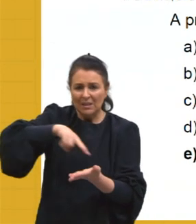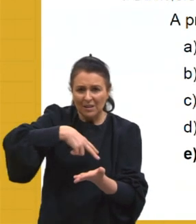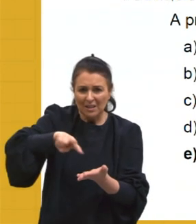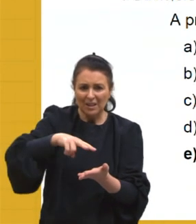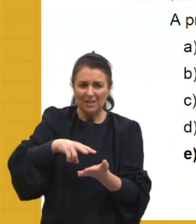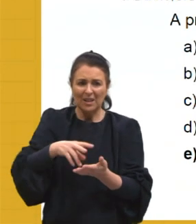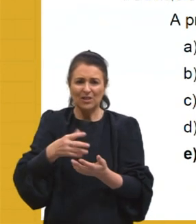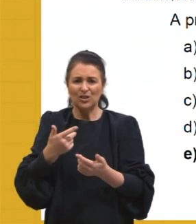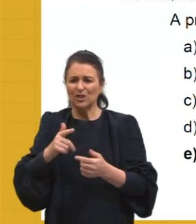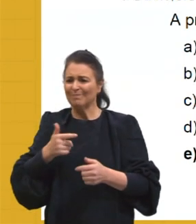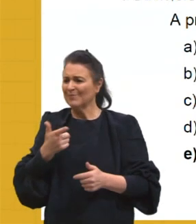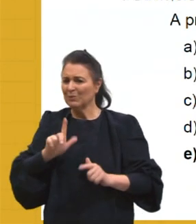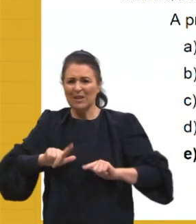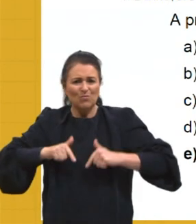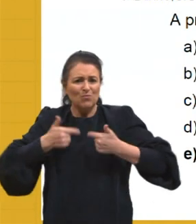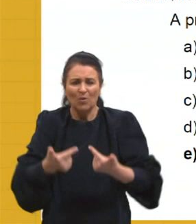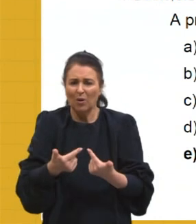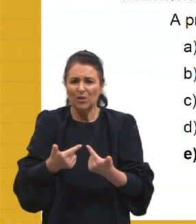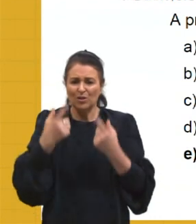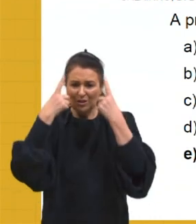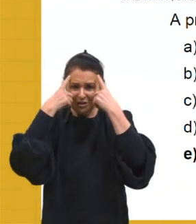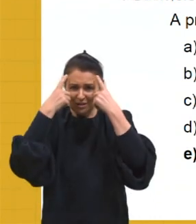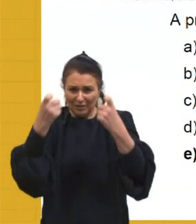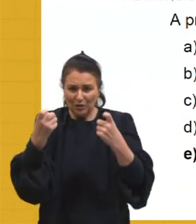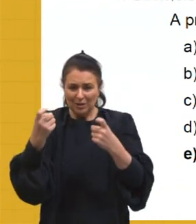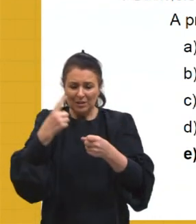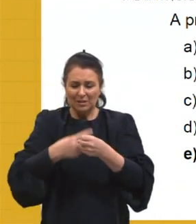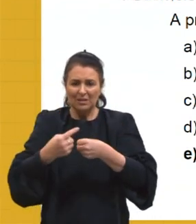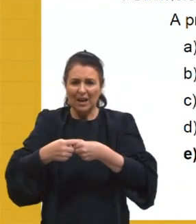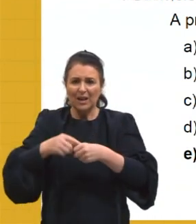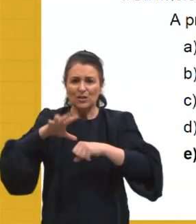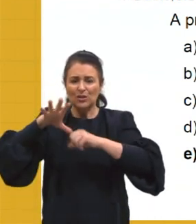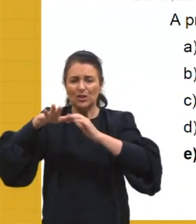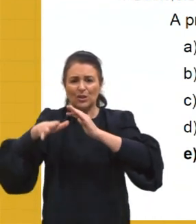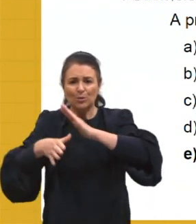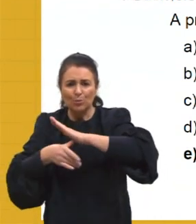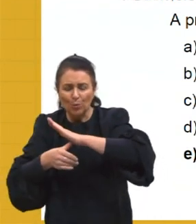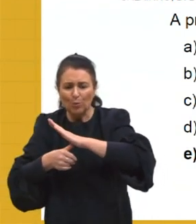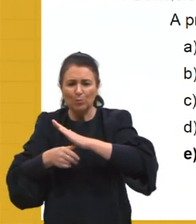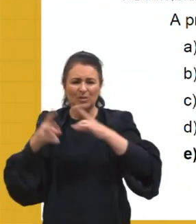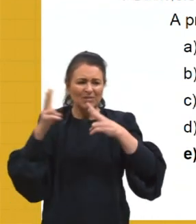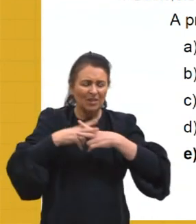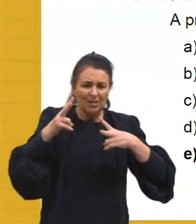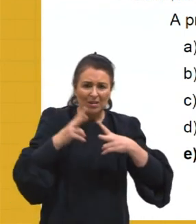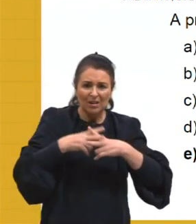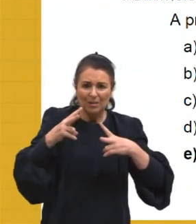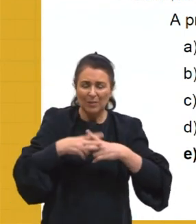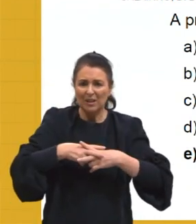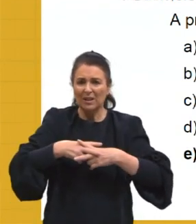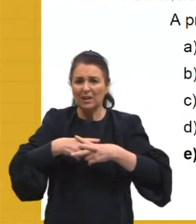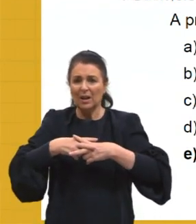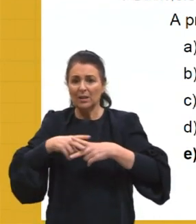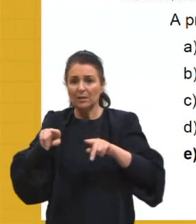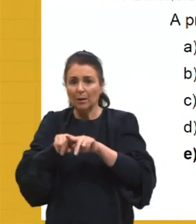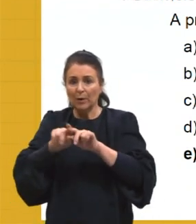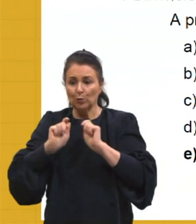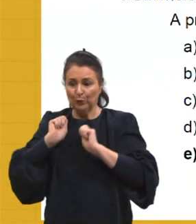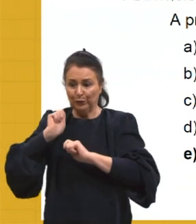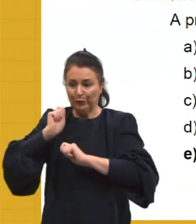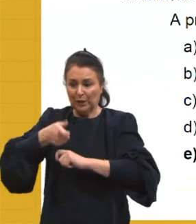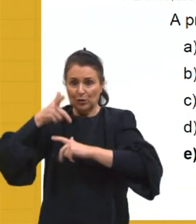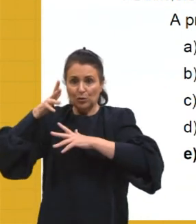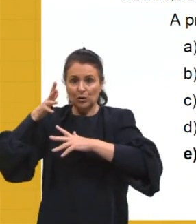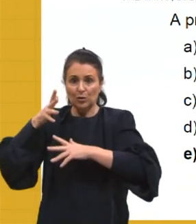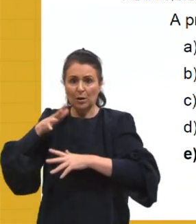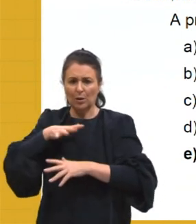sorte, da violência dos núcleos urbanos, dos roubos, das brigas, dos malefícios de feiticeiros, etc. Também